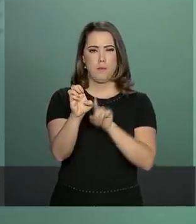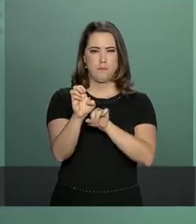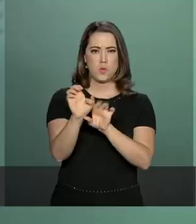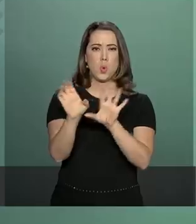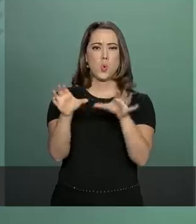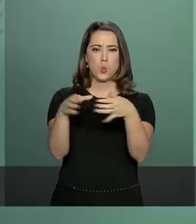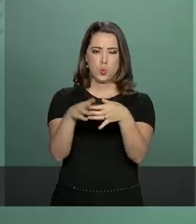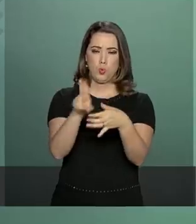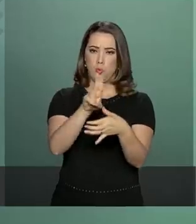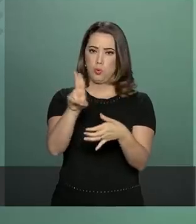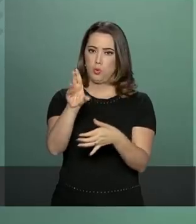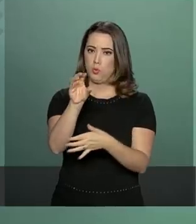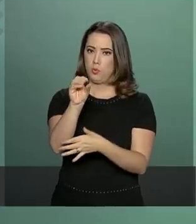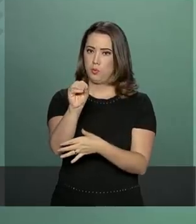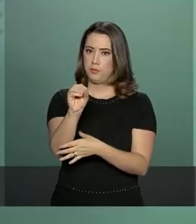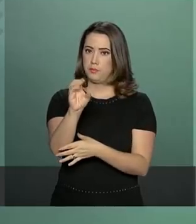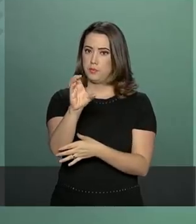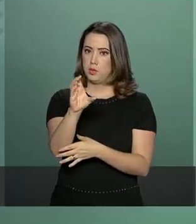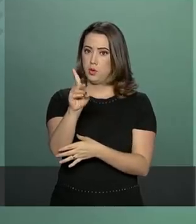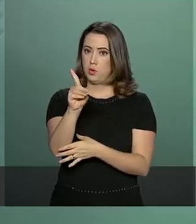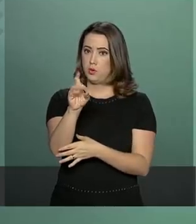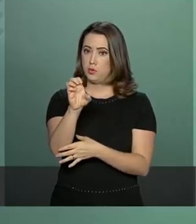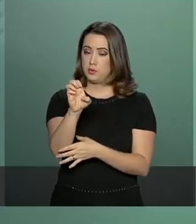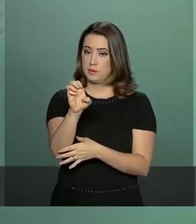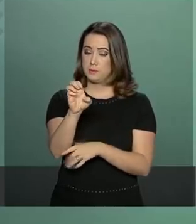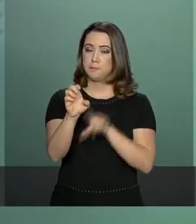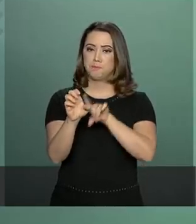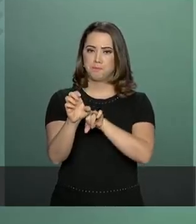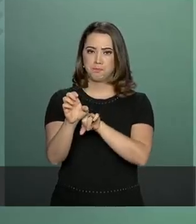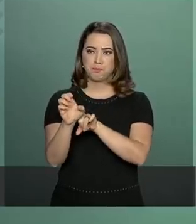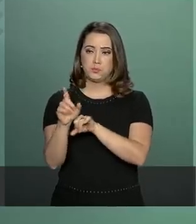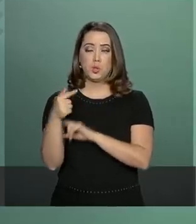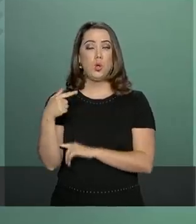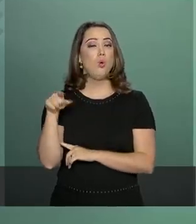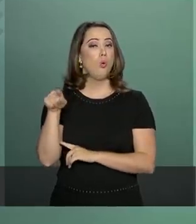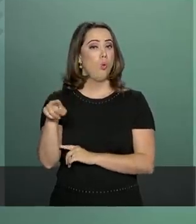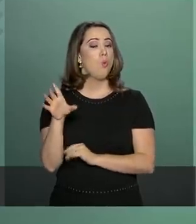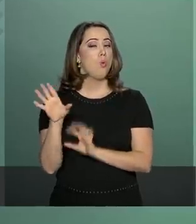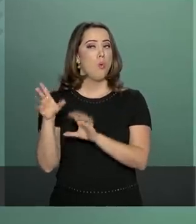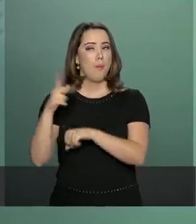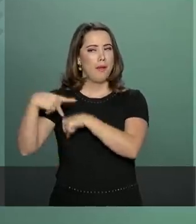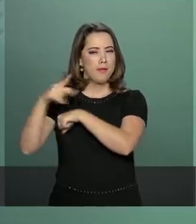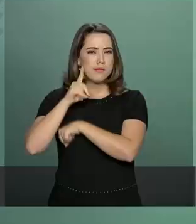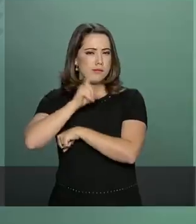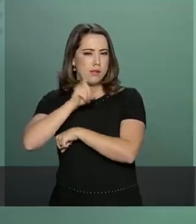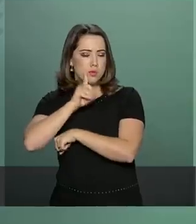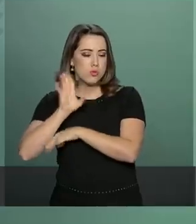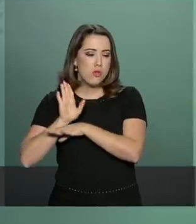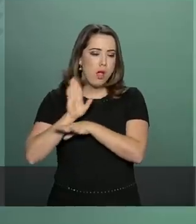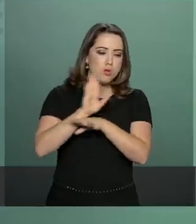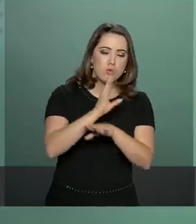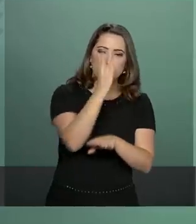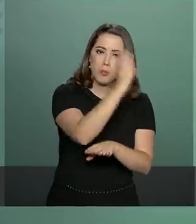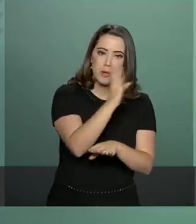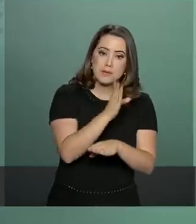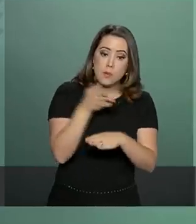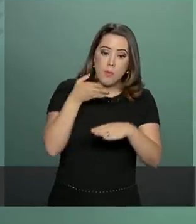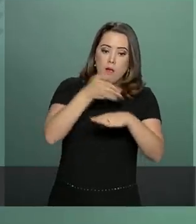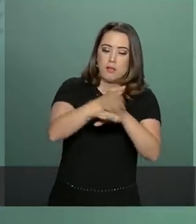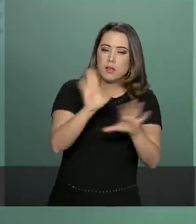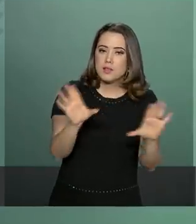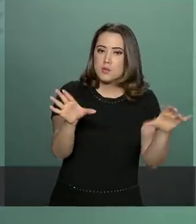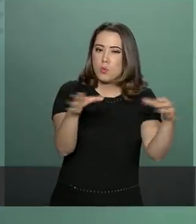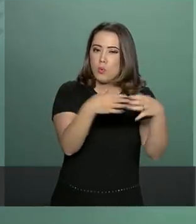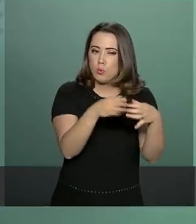dos Estados Unidos para a nossa entrada naquele seleto grupo de países, naturalmente trará